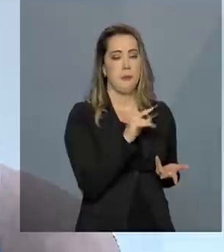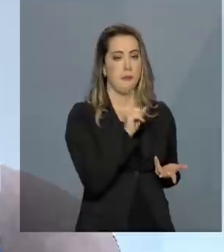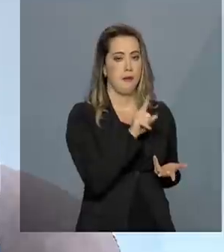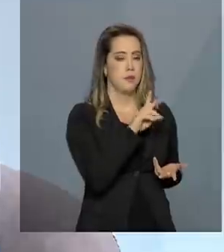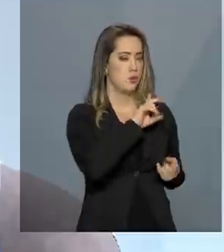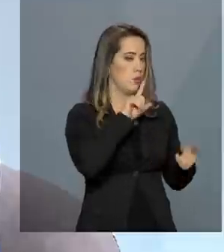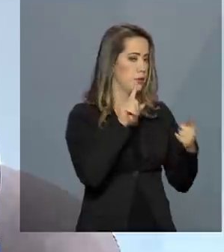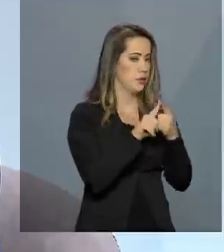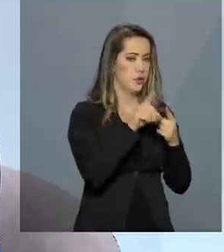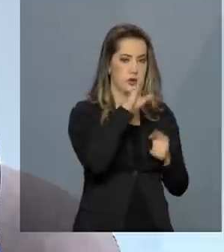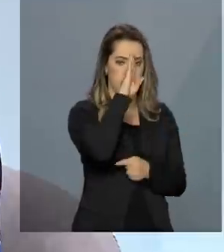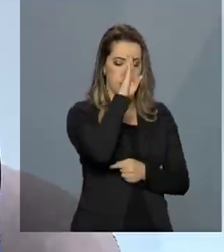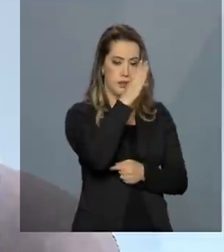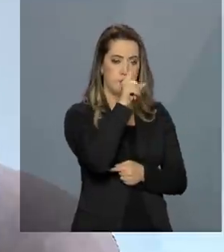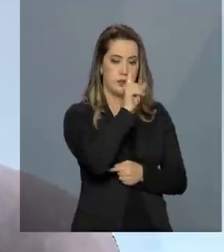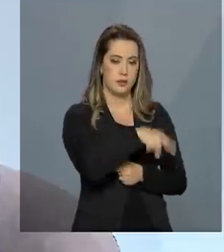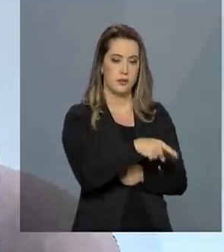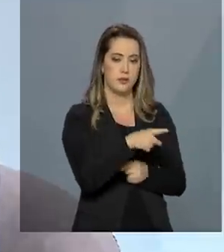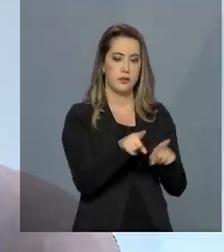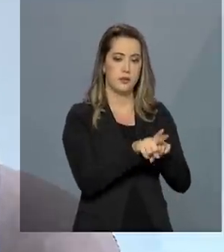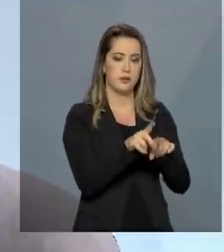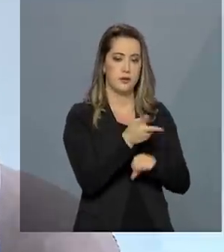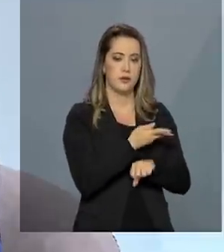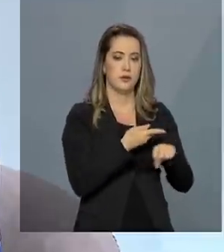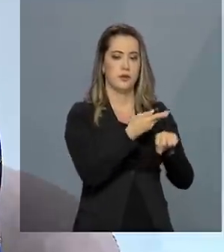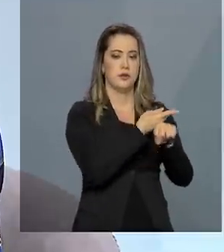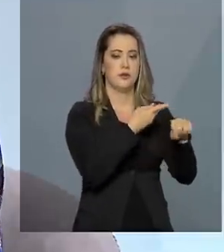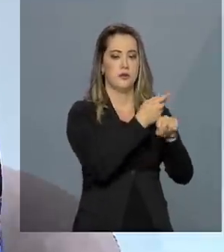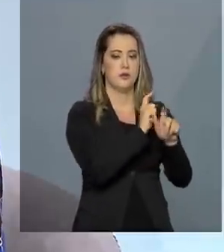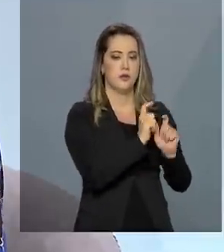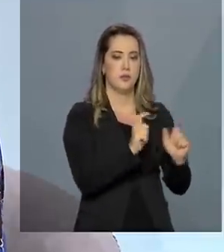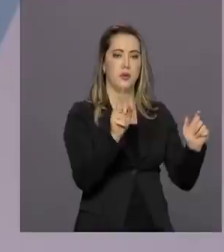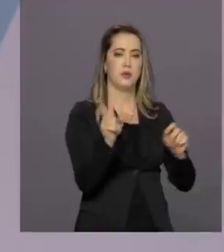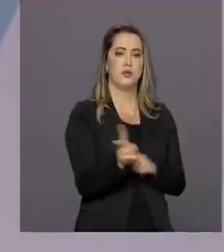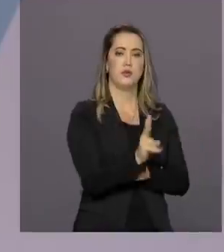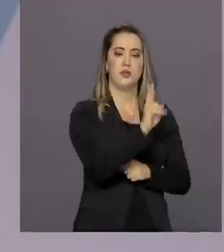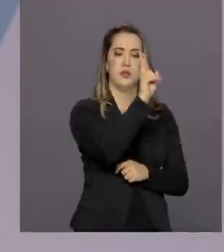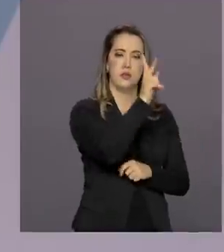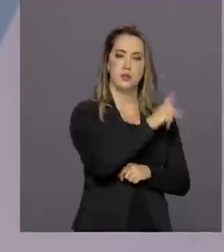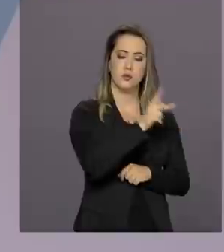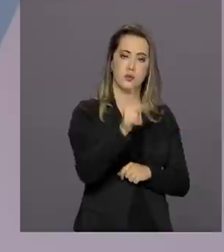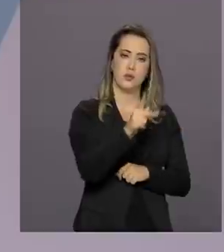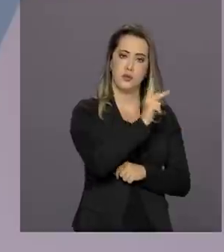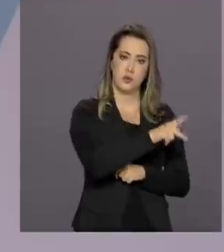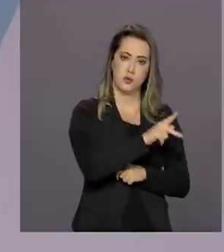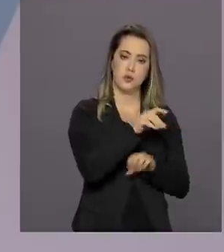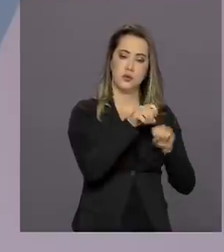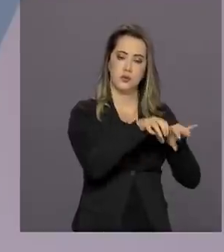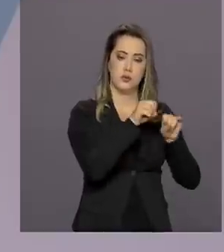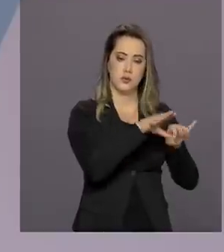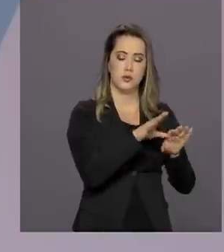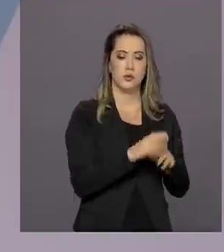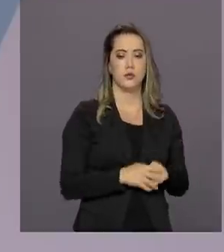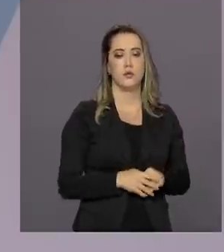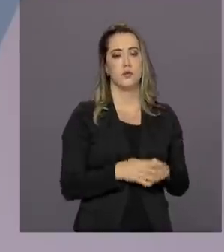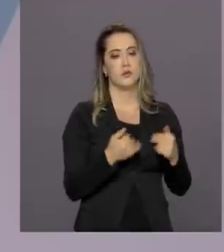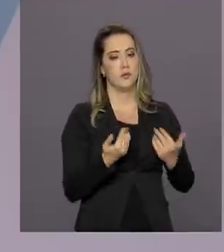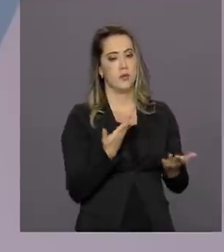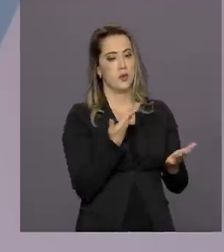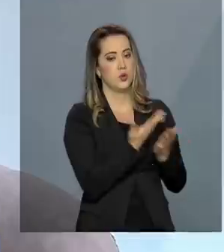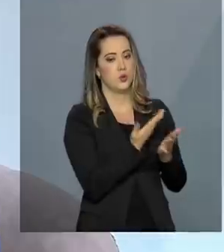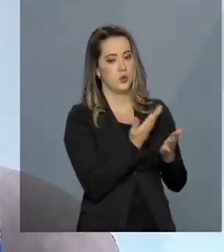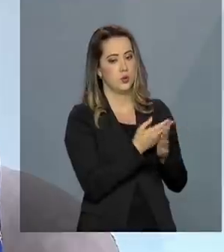o objetivo do Fundeb. Além de buscar uma maior valorização dos profissionais da educação. Estudos indicam